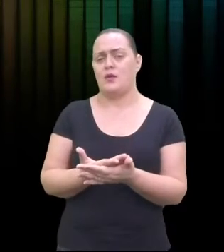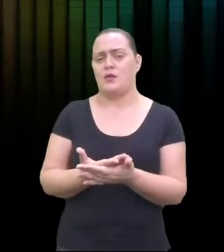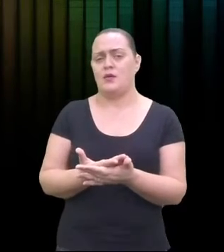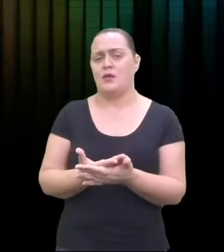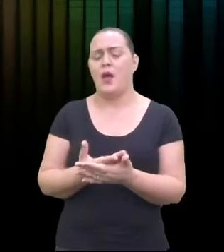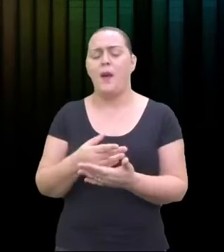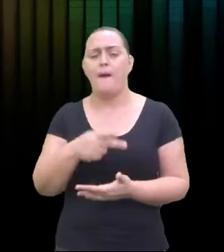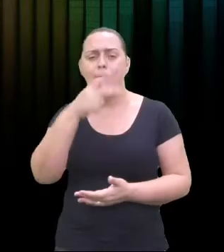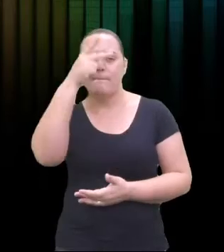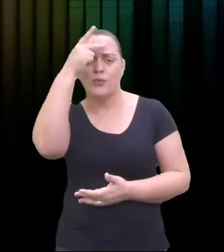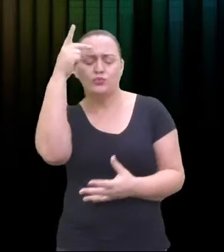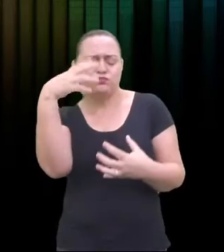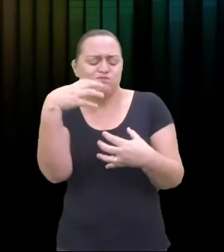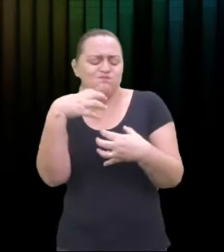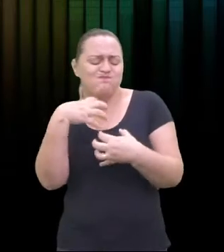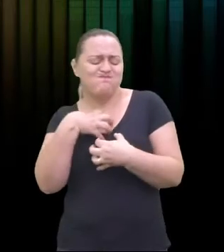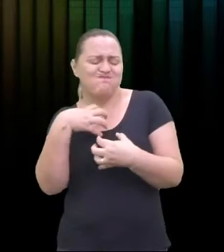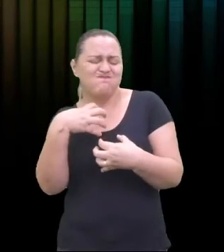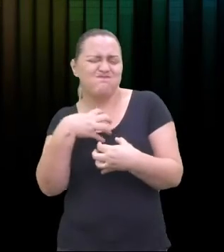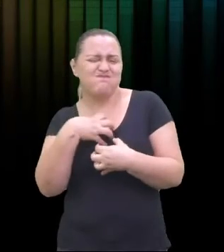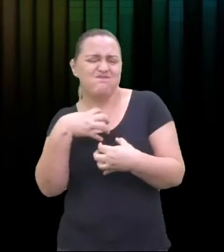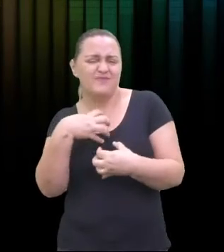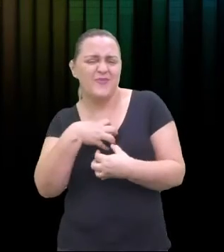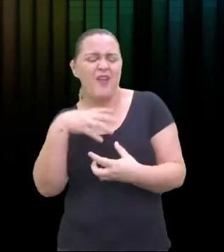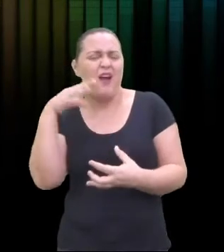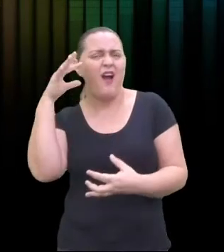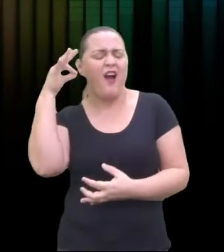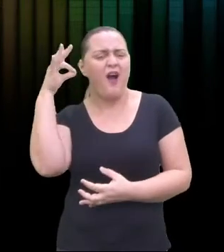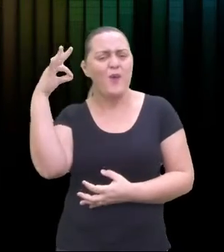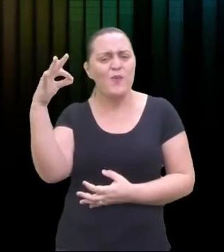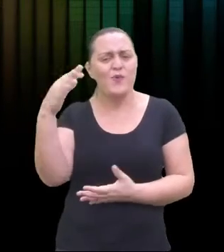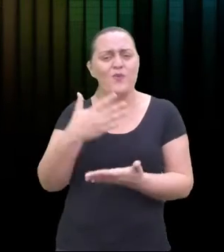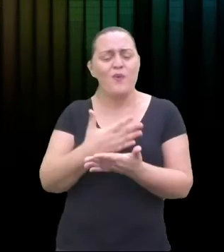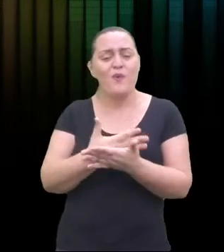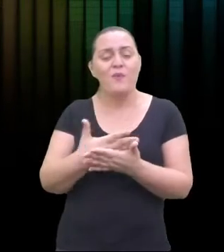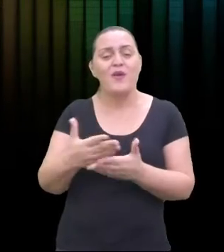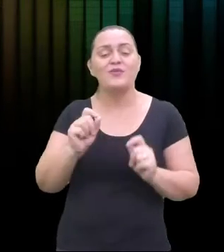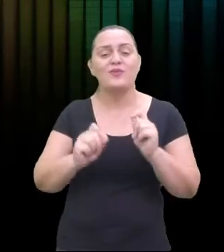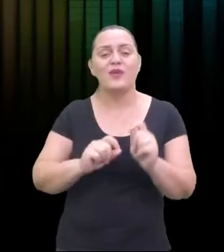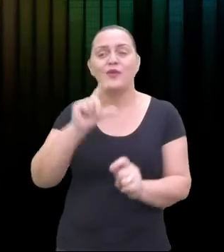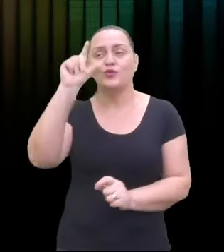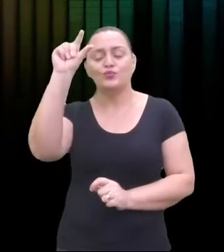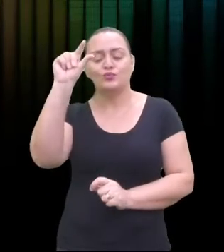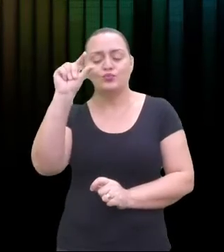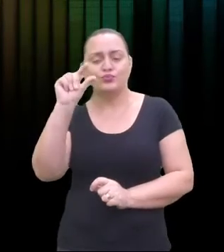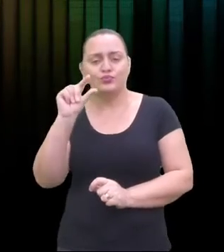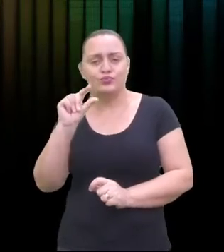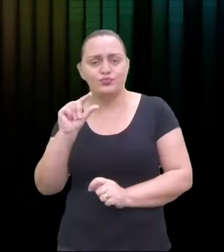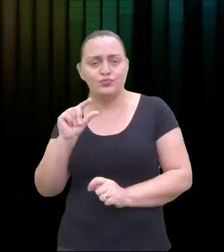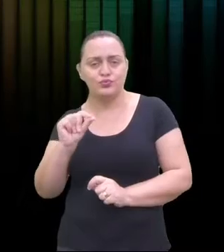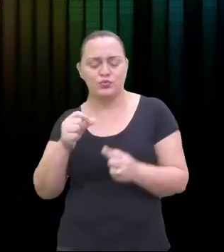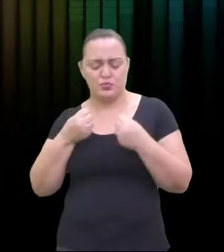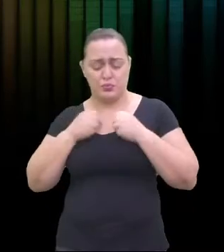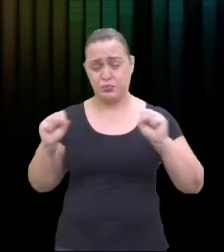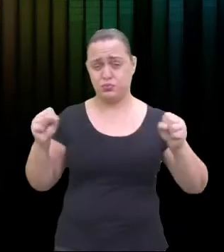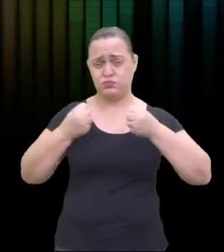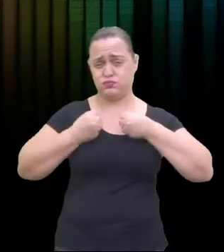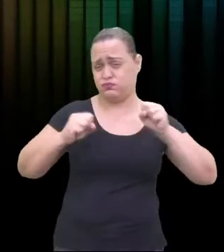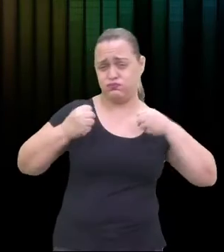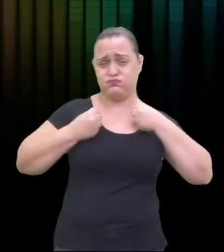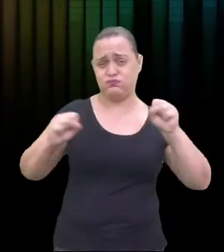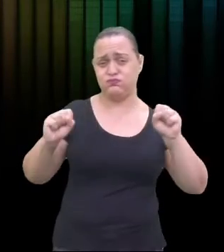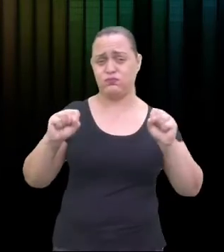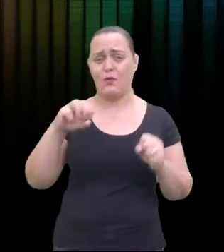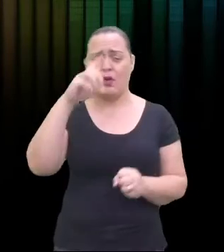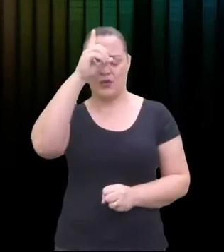pode, fisiologicamente, reduzir estresse e até diminuir sintomas da depressão. Olha que